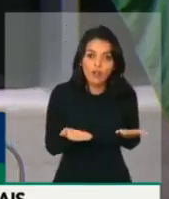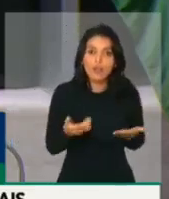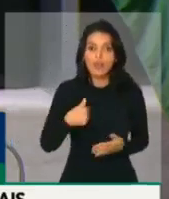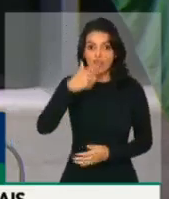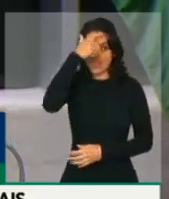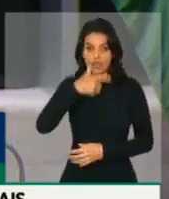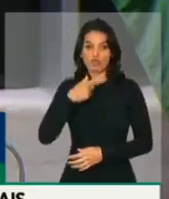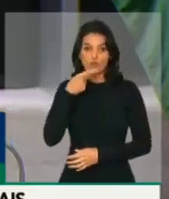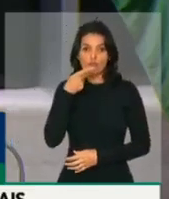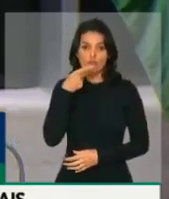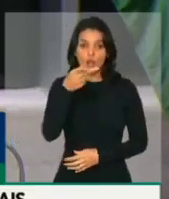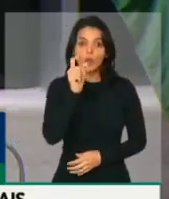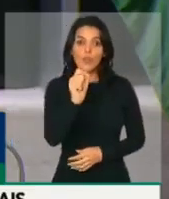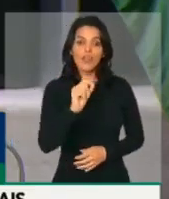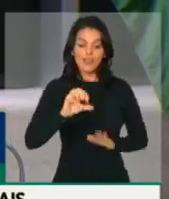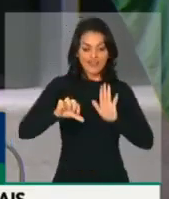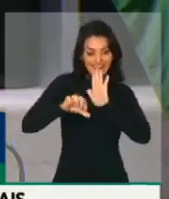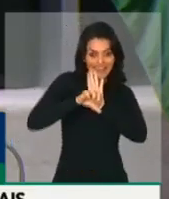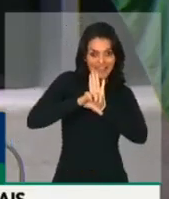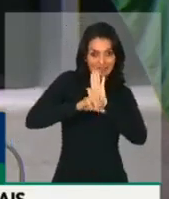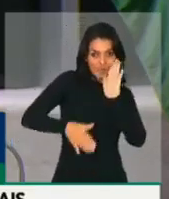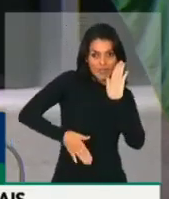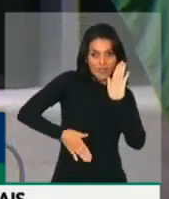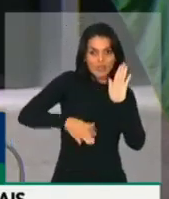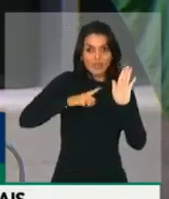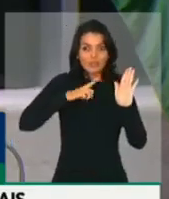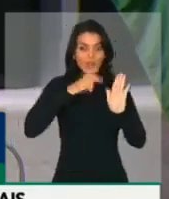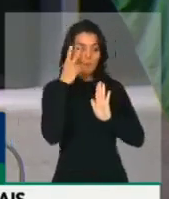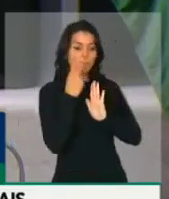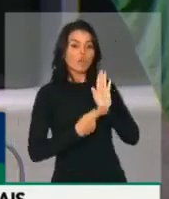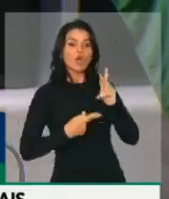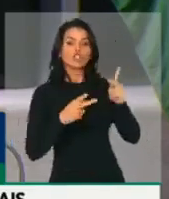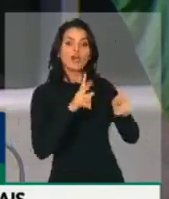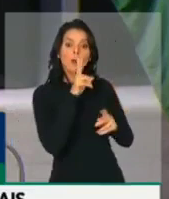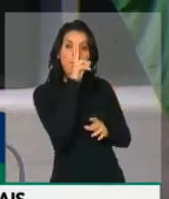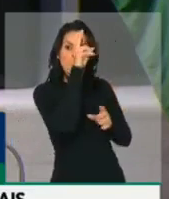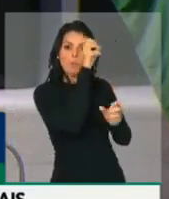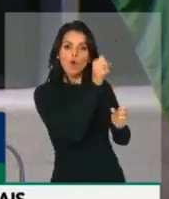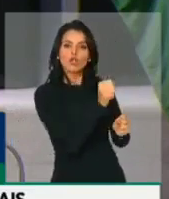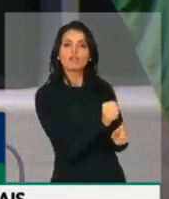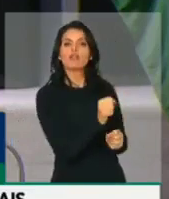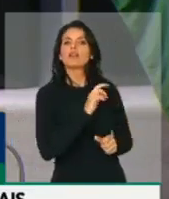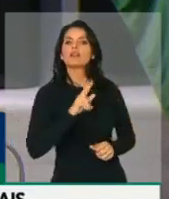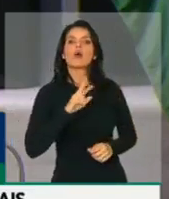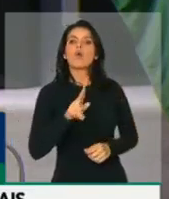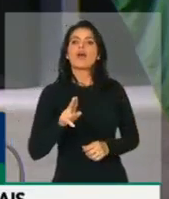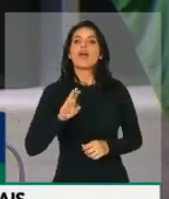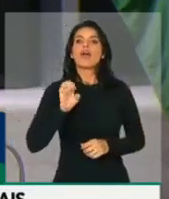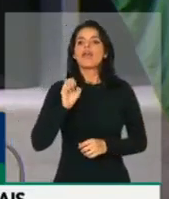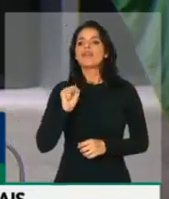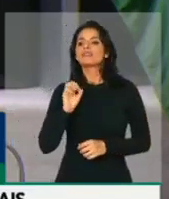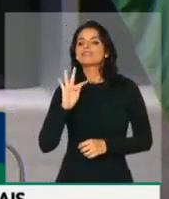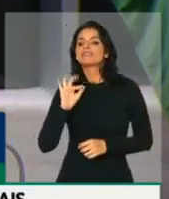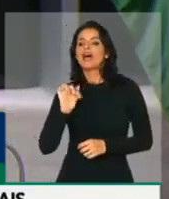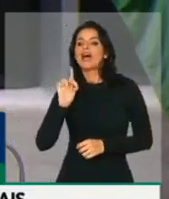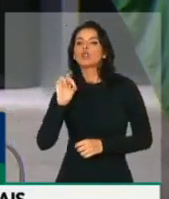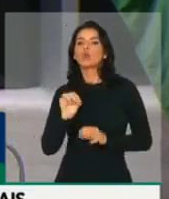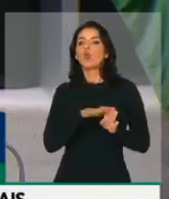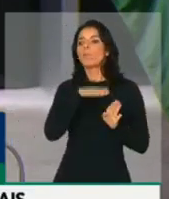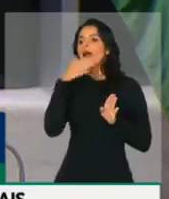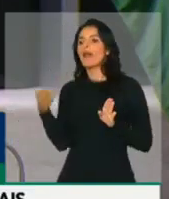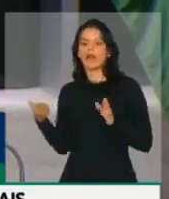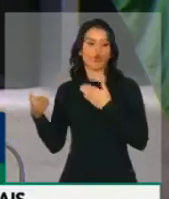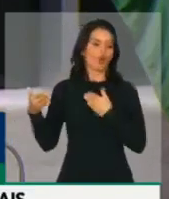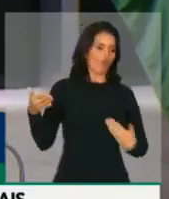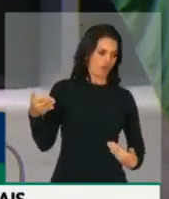falando que o crime tem projeto de poder. Eu estou falando não de um Estado paralelo, como se fala. Eu estou falando de